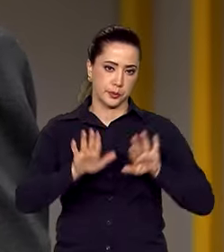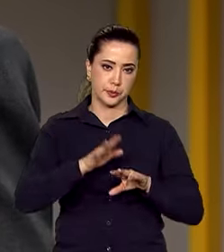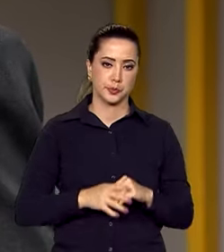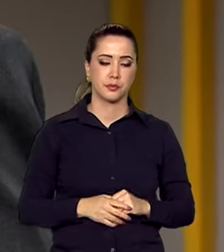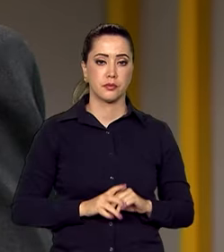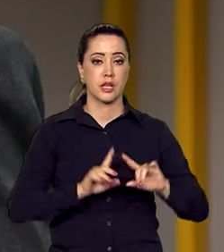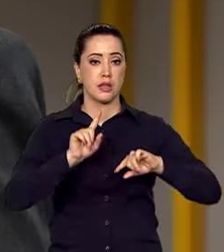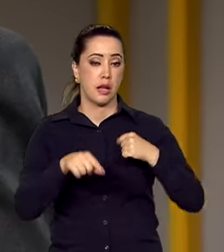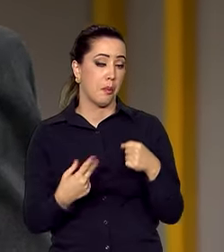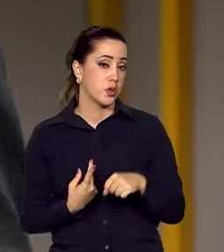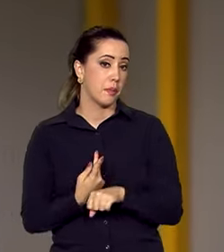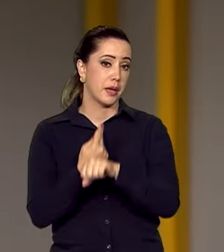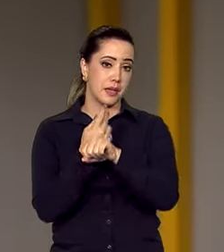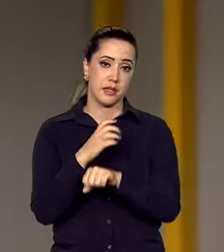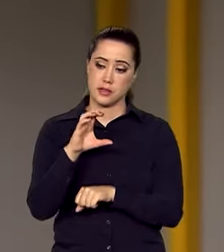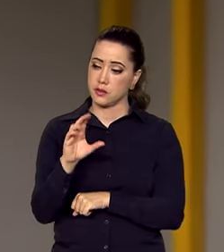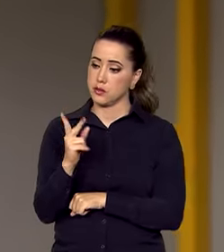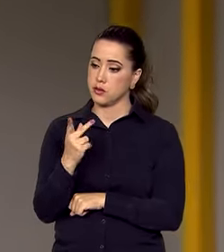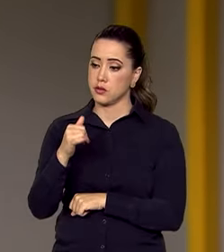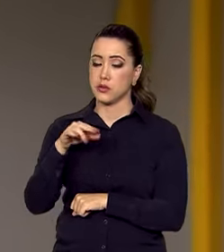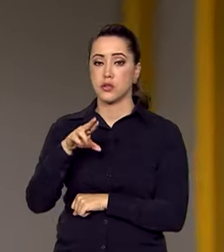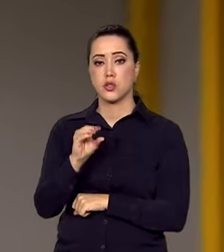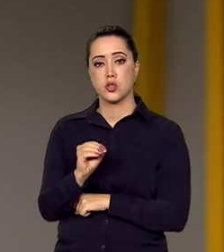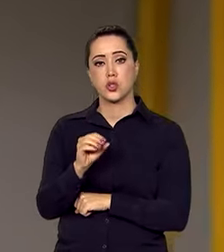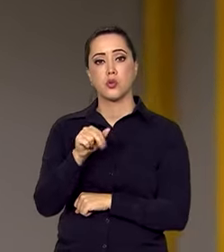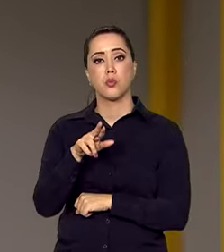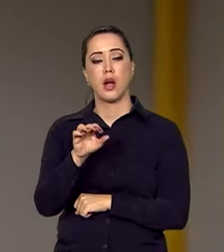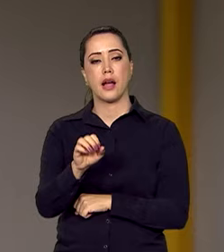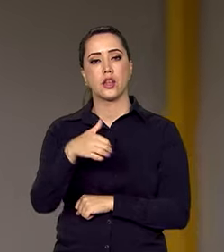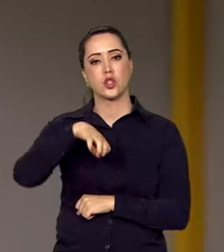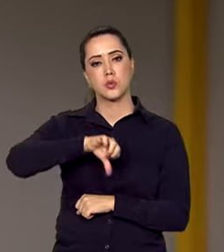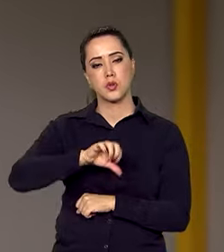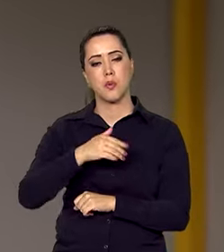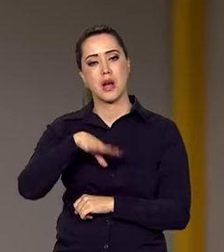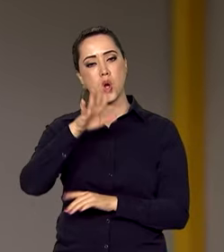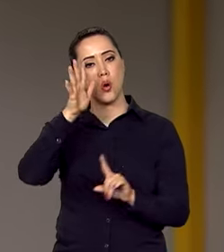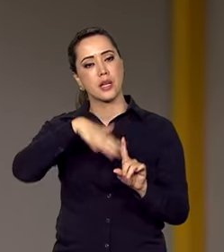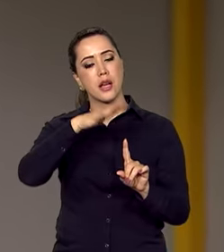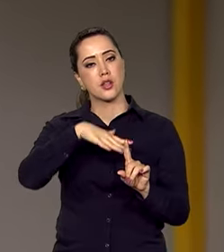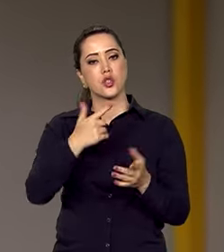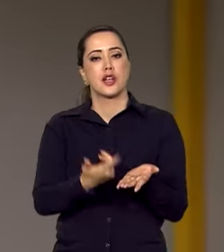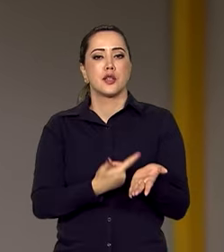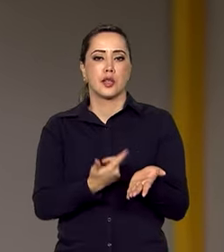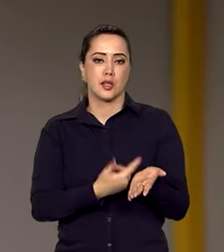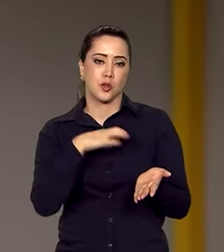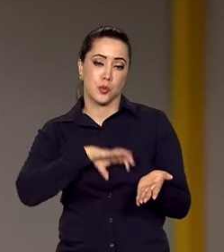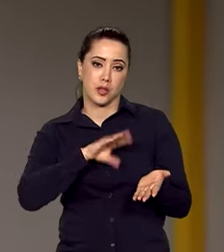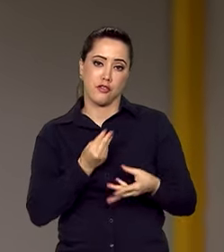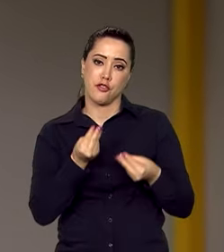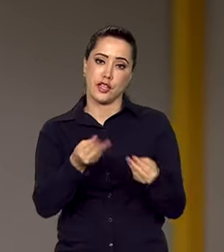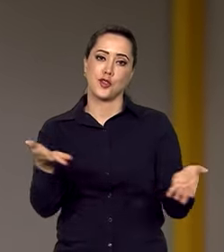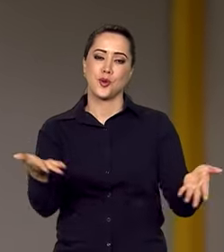Após a premiação de Chico Buarque em 2019, o maior reconhecimento da literatura portuguesa foi